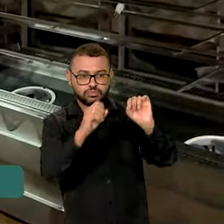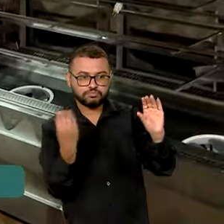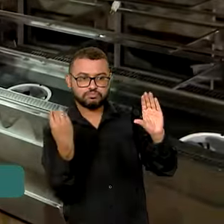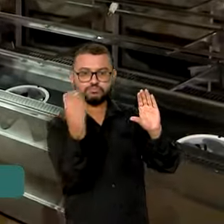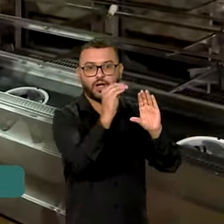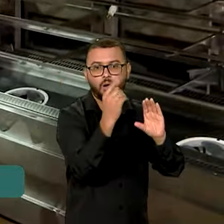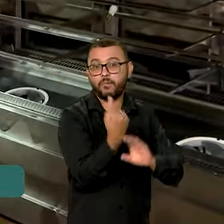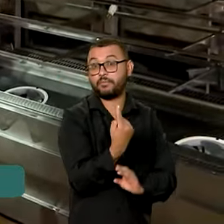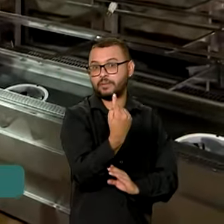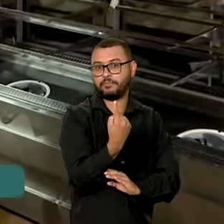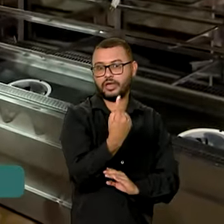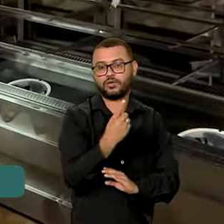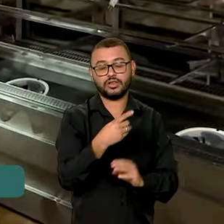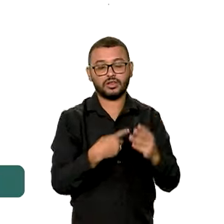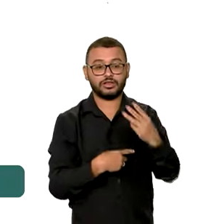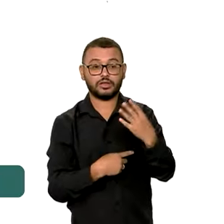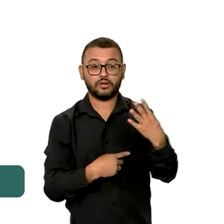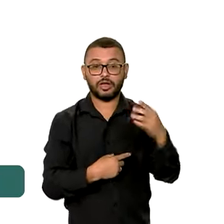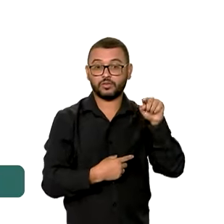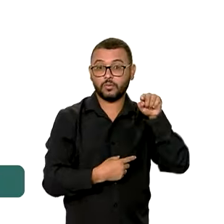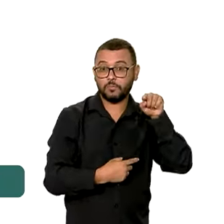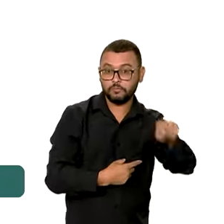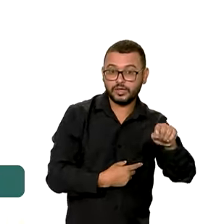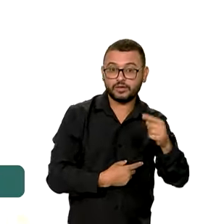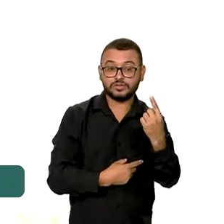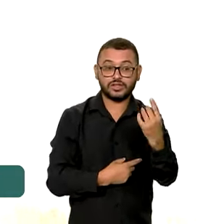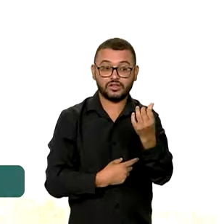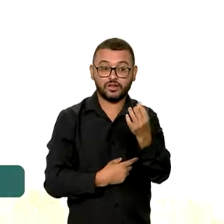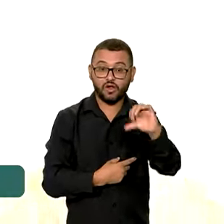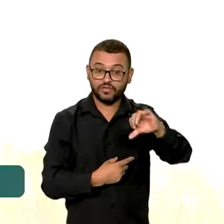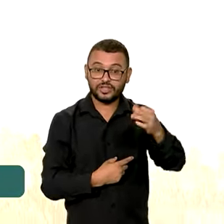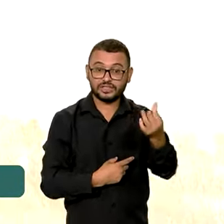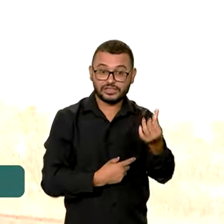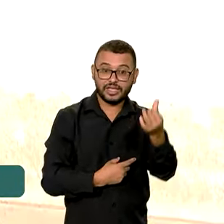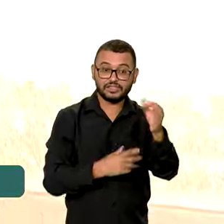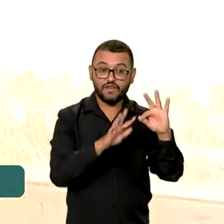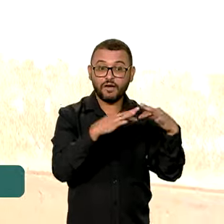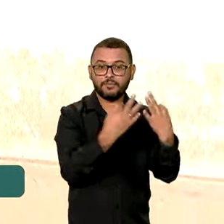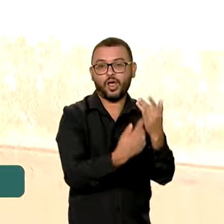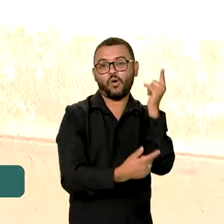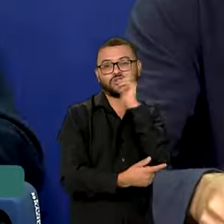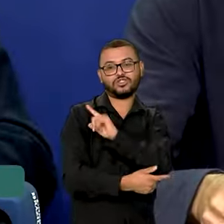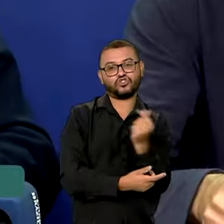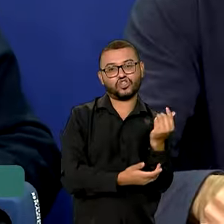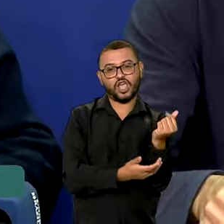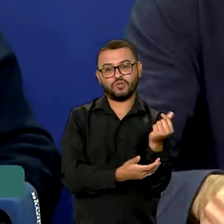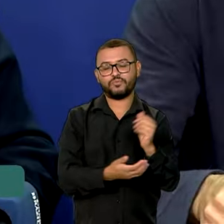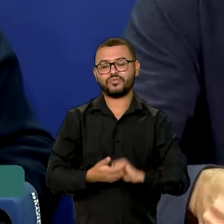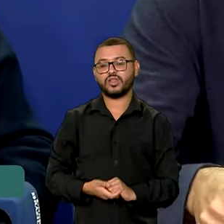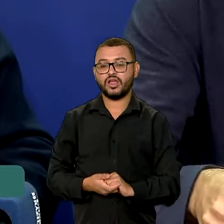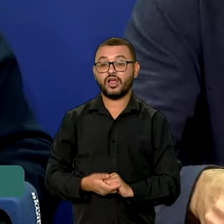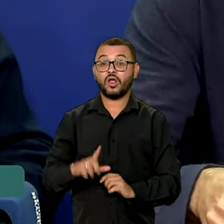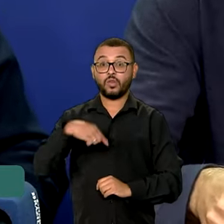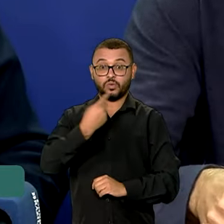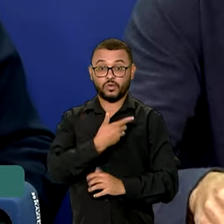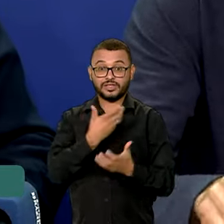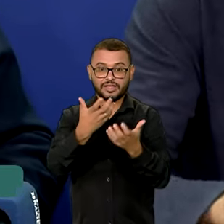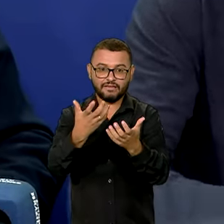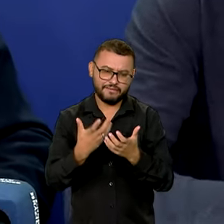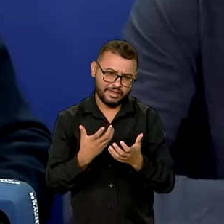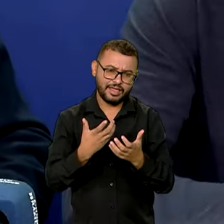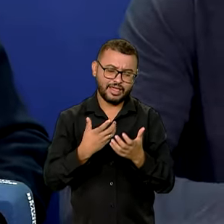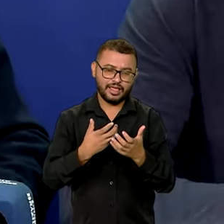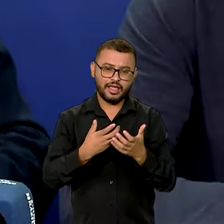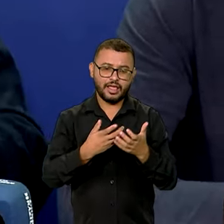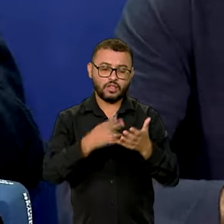lote, 34.196 famílias serão atendidas. Nós queremos ter duas